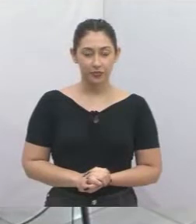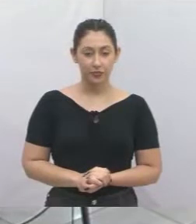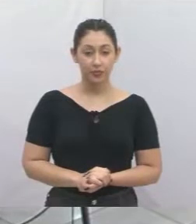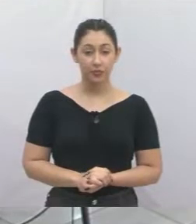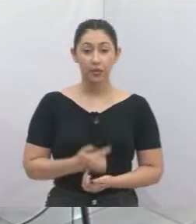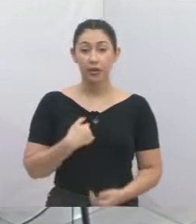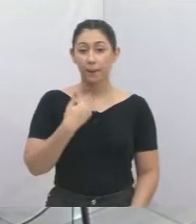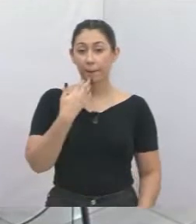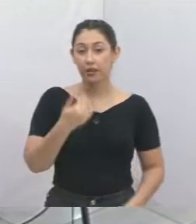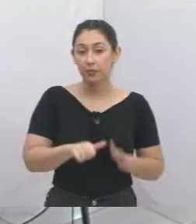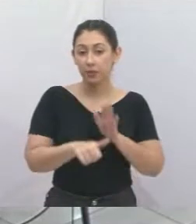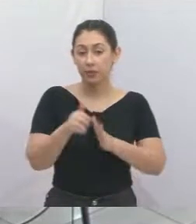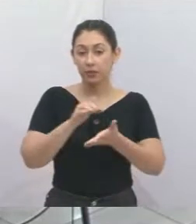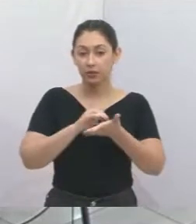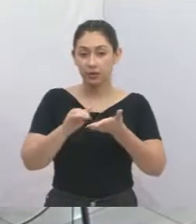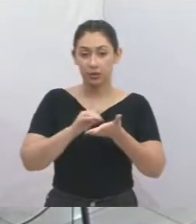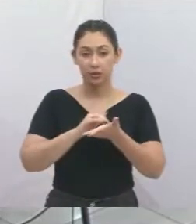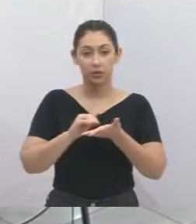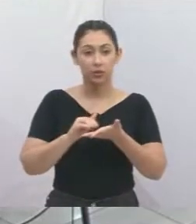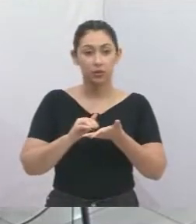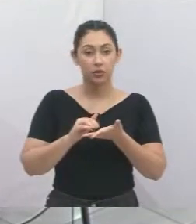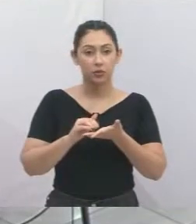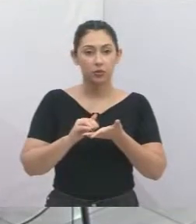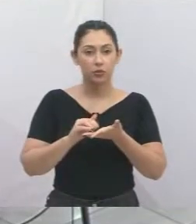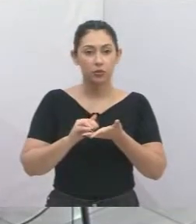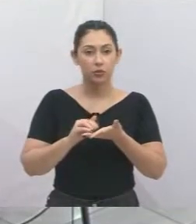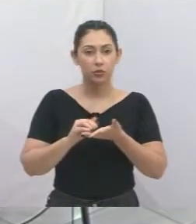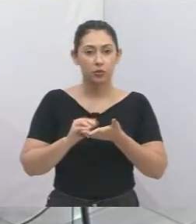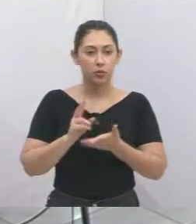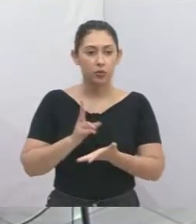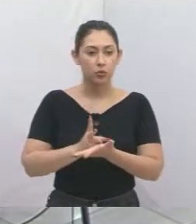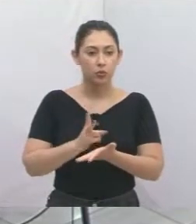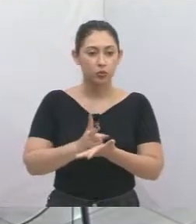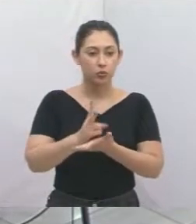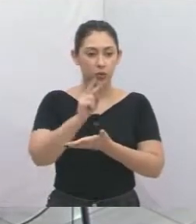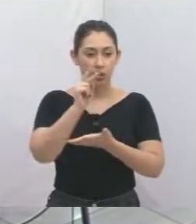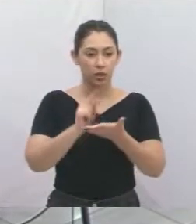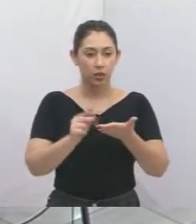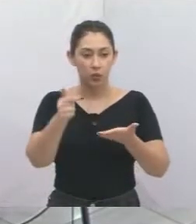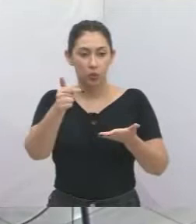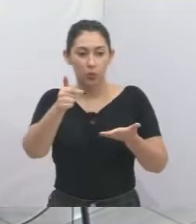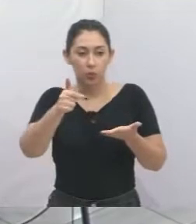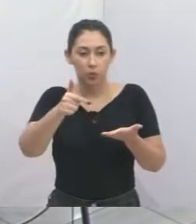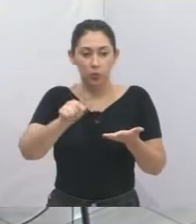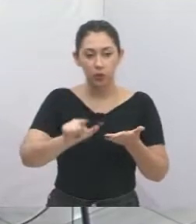Peço ao primeiro secretário que proceda à leitura do próximo projeto.